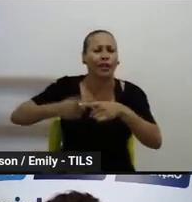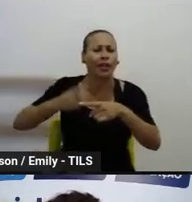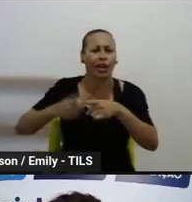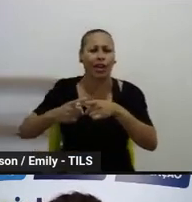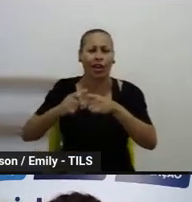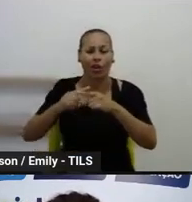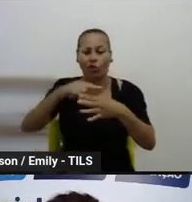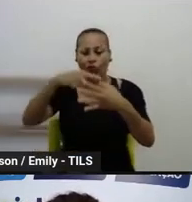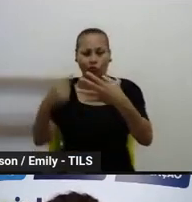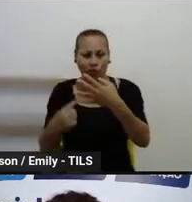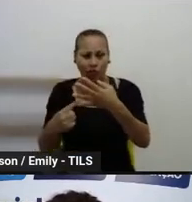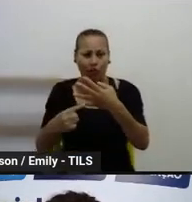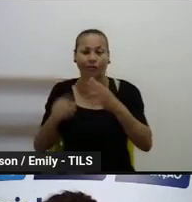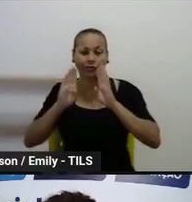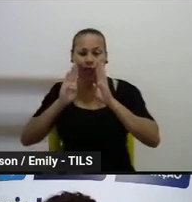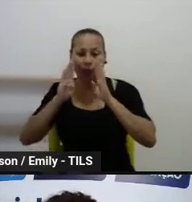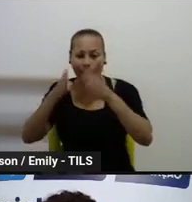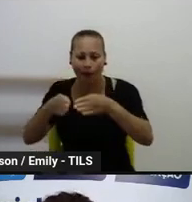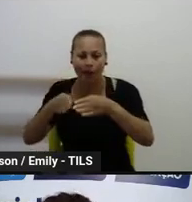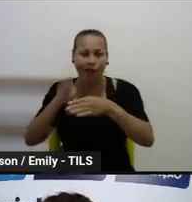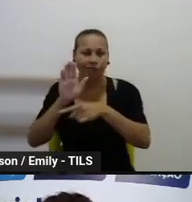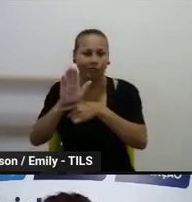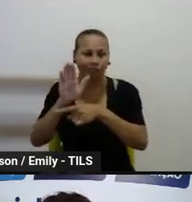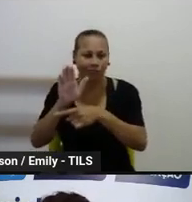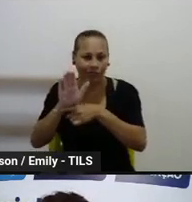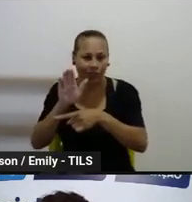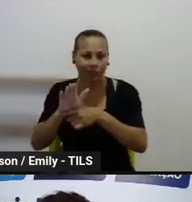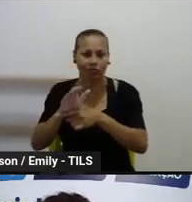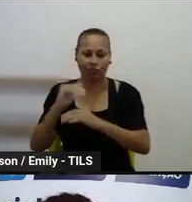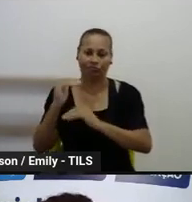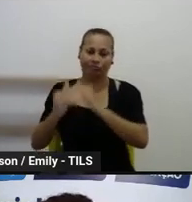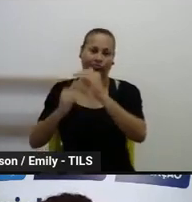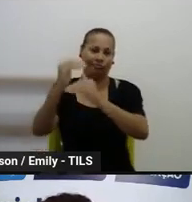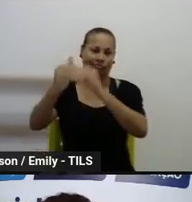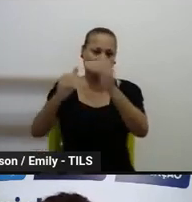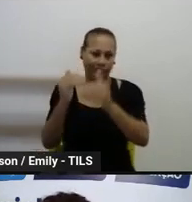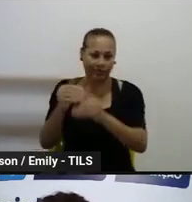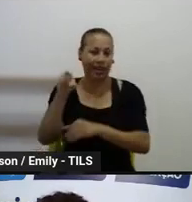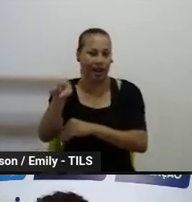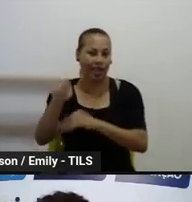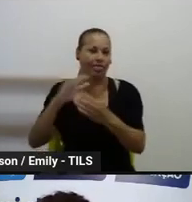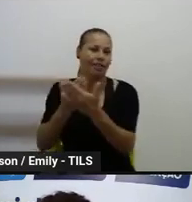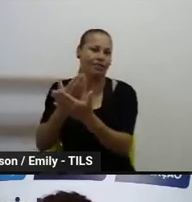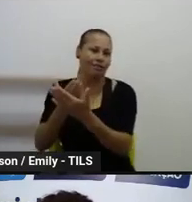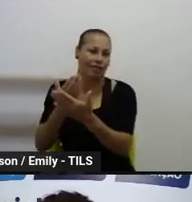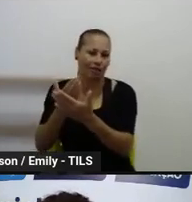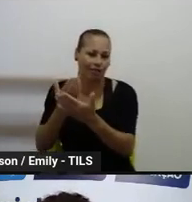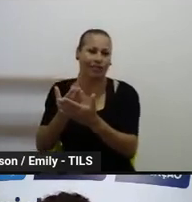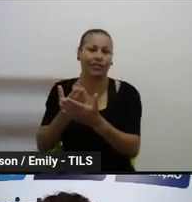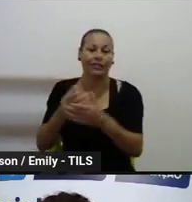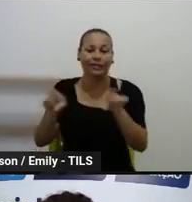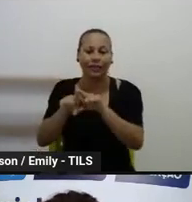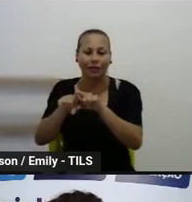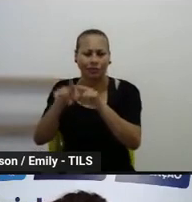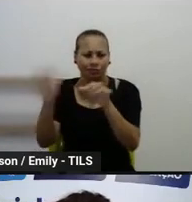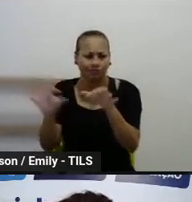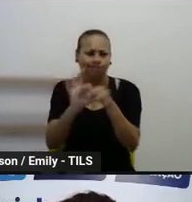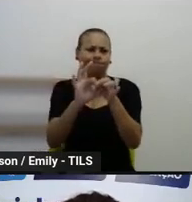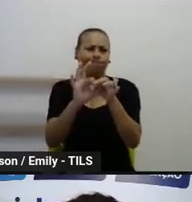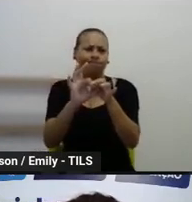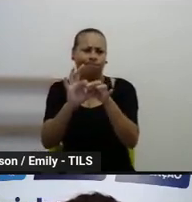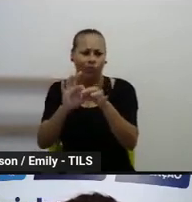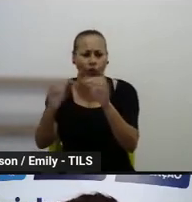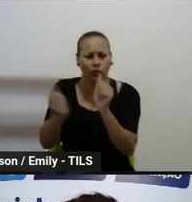acompanhamento escolar, ele vai promover uma articulação e vai alinhar, né? A